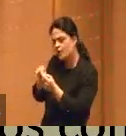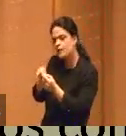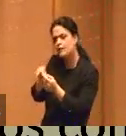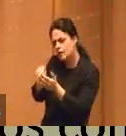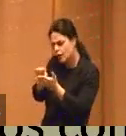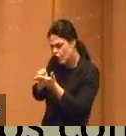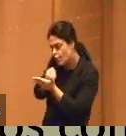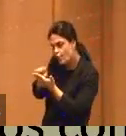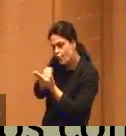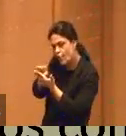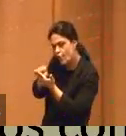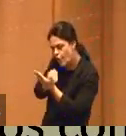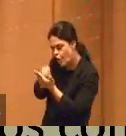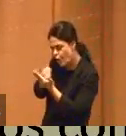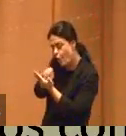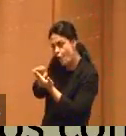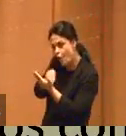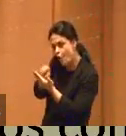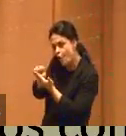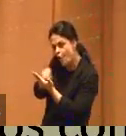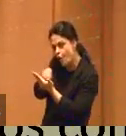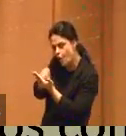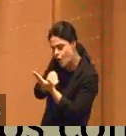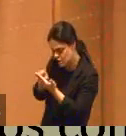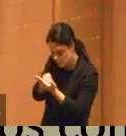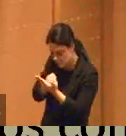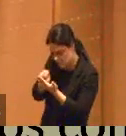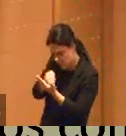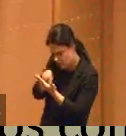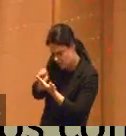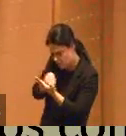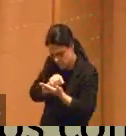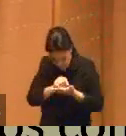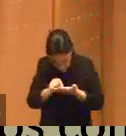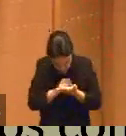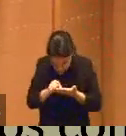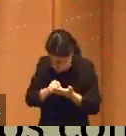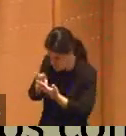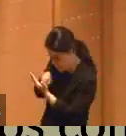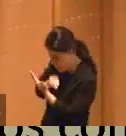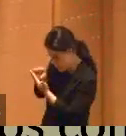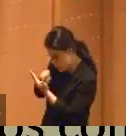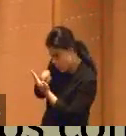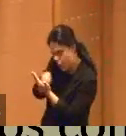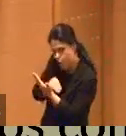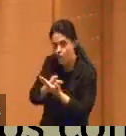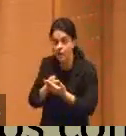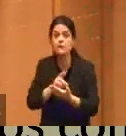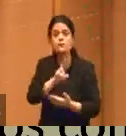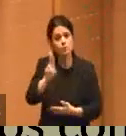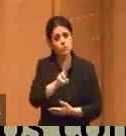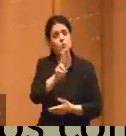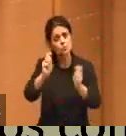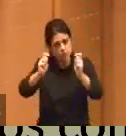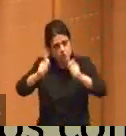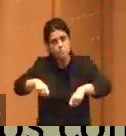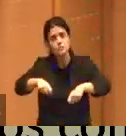garotinho do Alexa que ficava colando da Alexa, é possível, isso é uma forma, é um uso, é um uso possível,